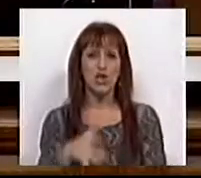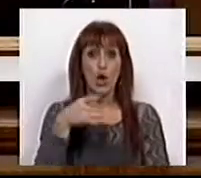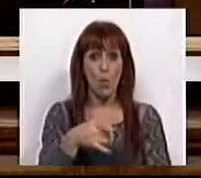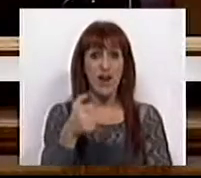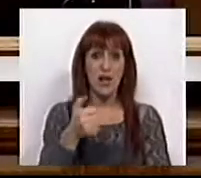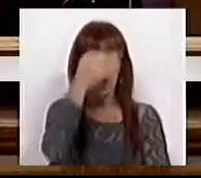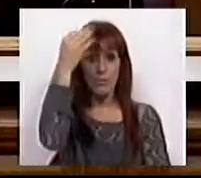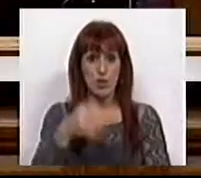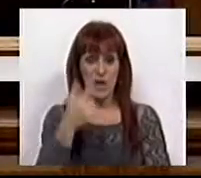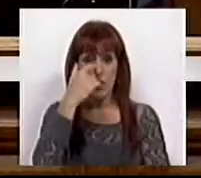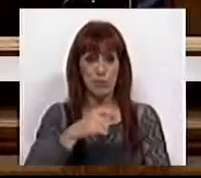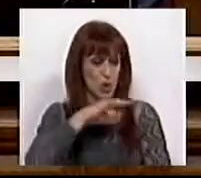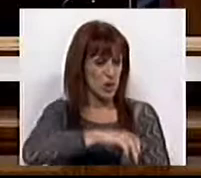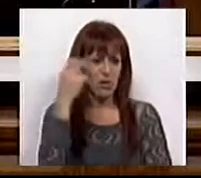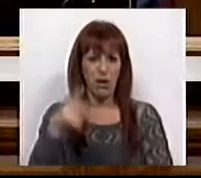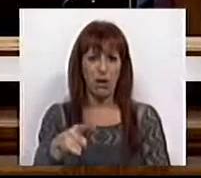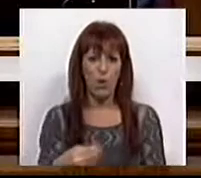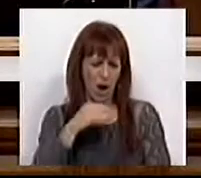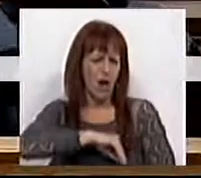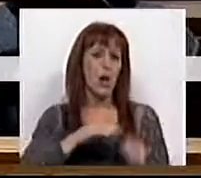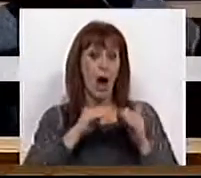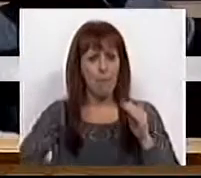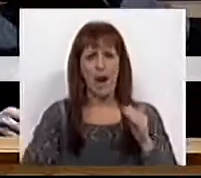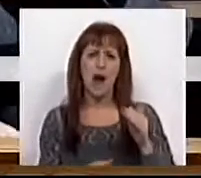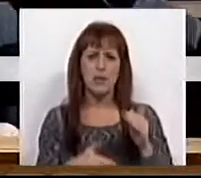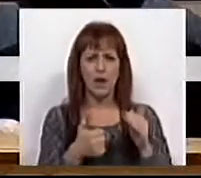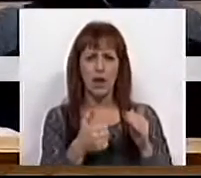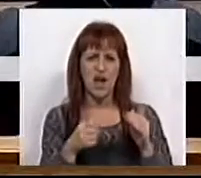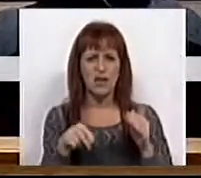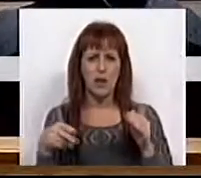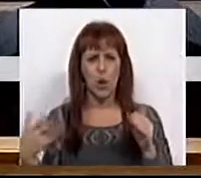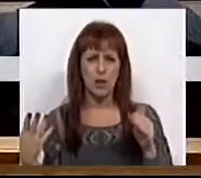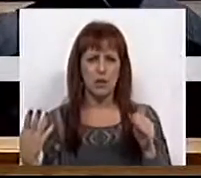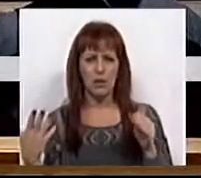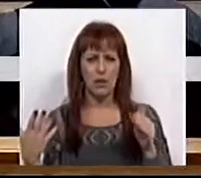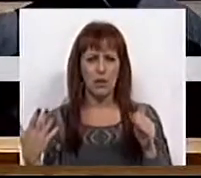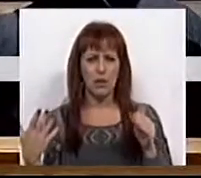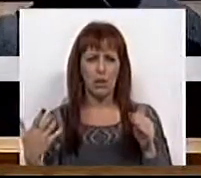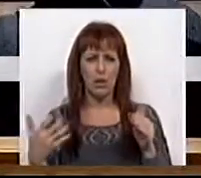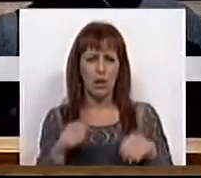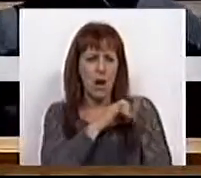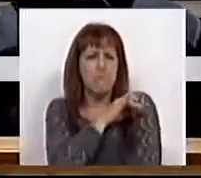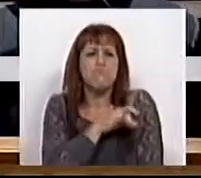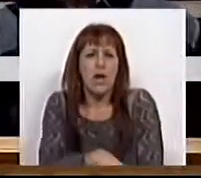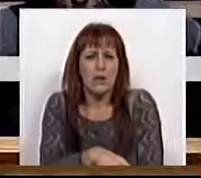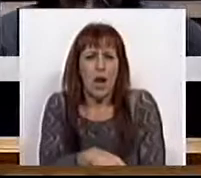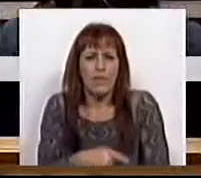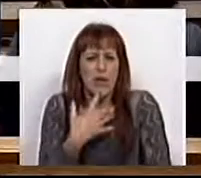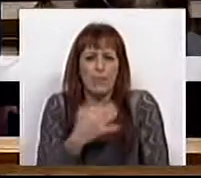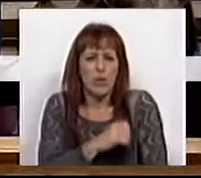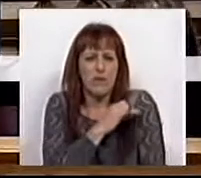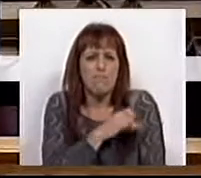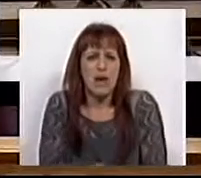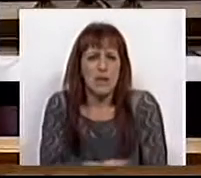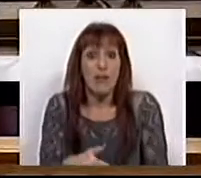95% dos pensionistas ganham abaixo de 500€. São miseráveis, absolutamente